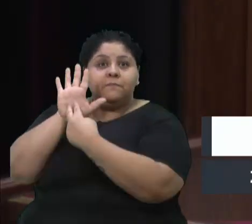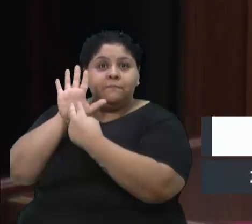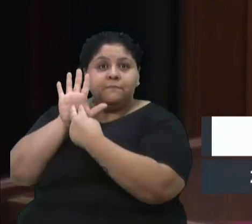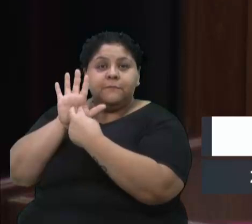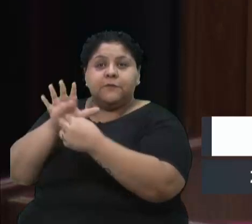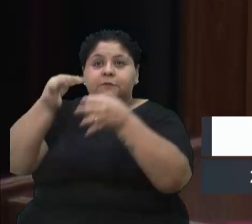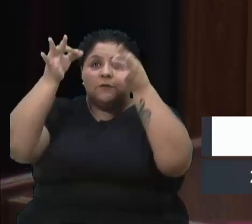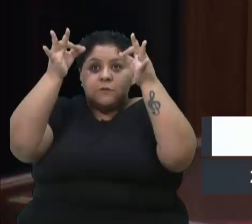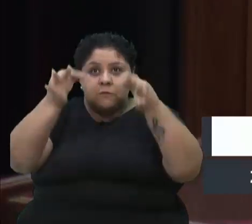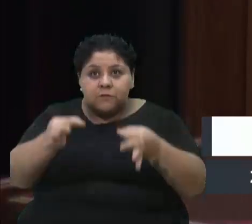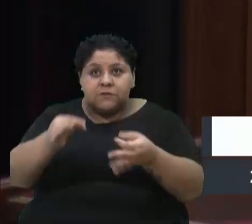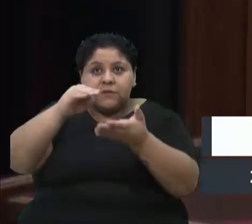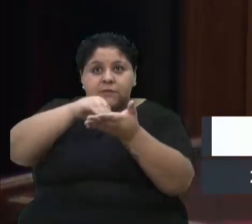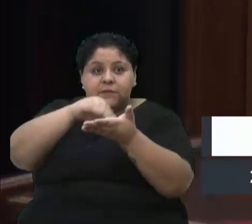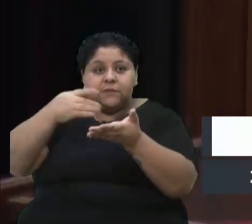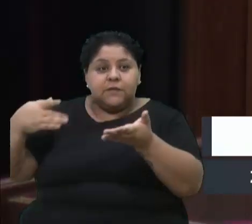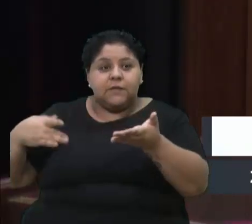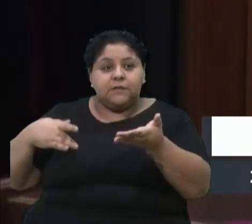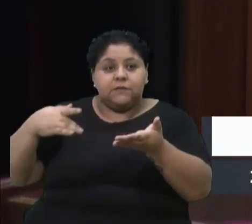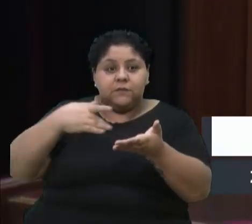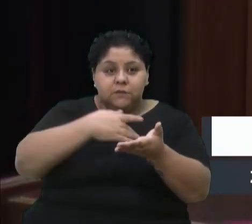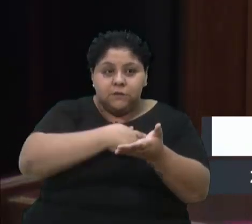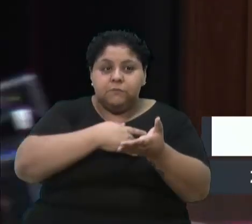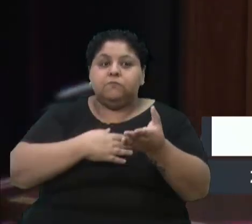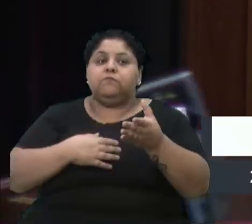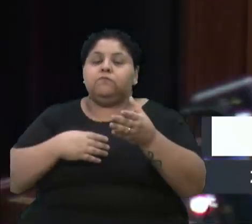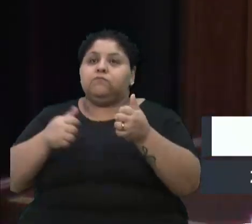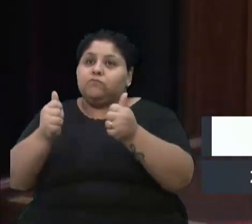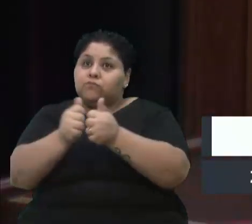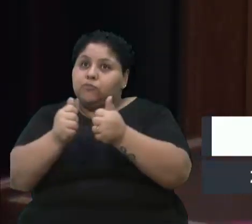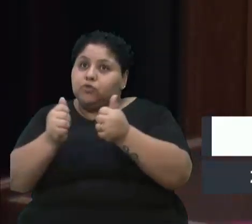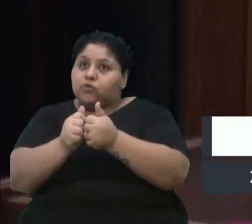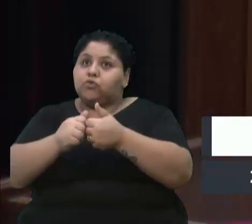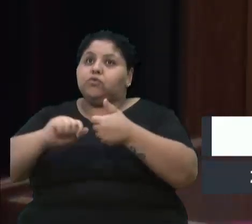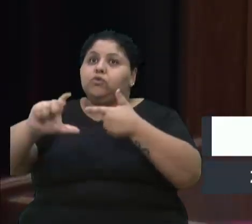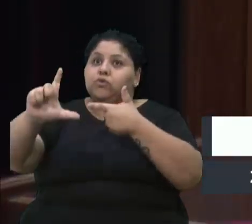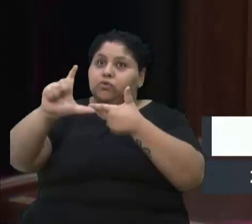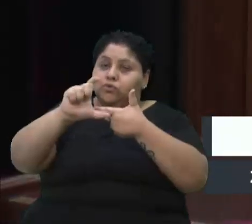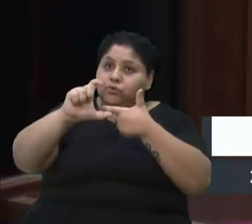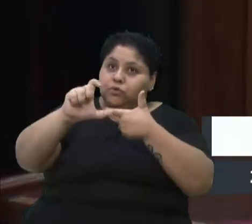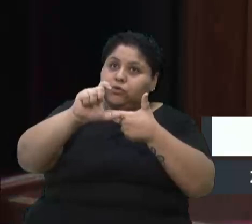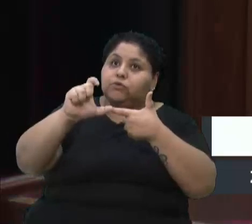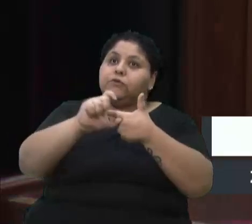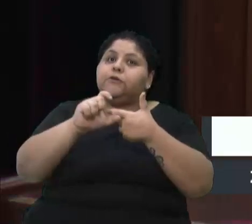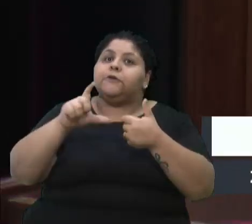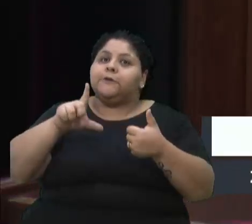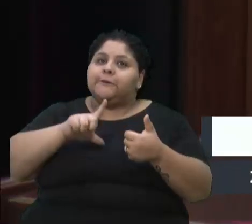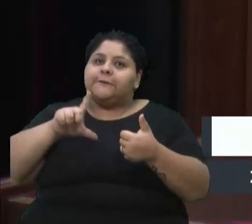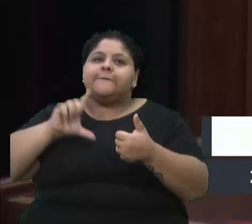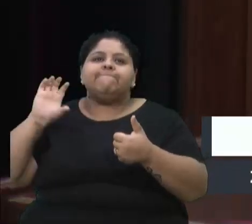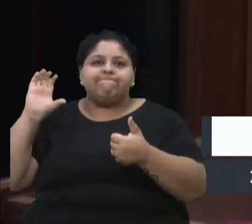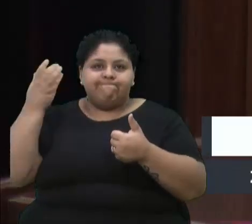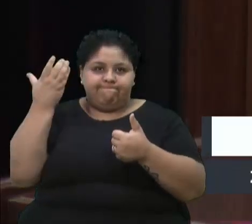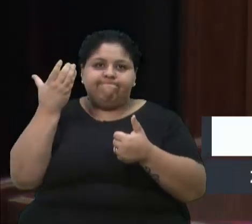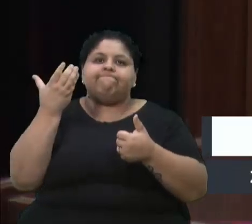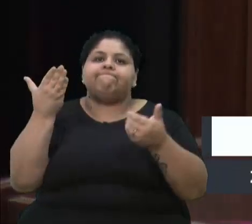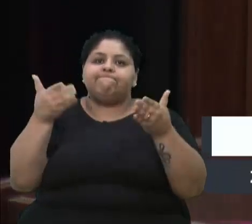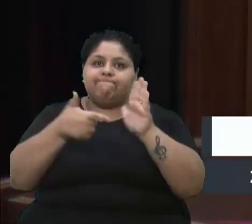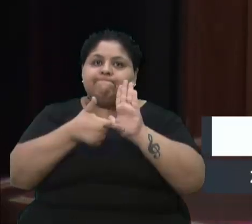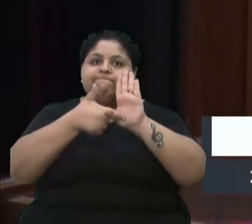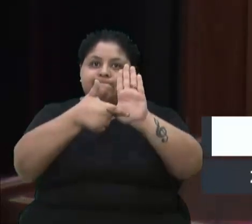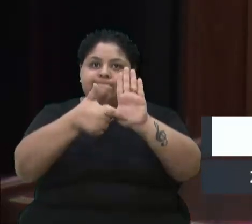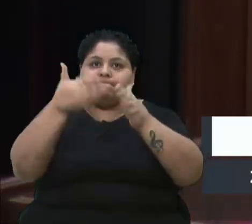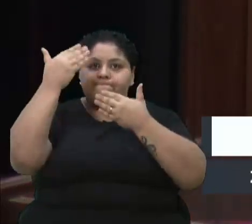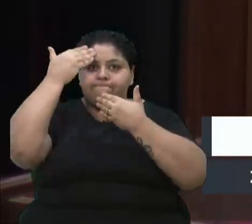Executivo. Acho que junto da Comissão da Saúde, tem, sim, solução. E mostrei aqui no telão. Muito